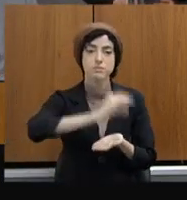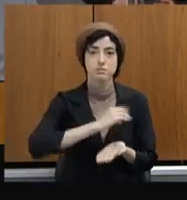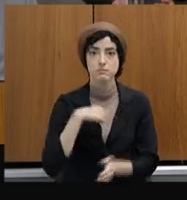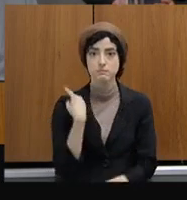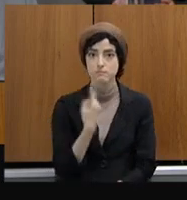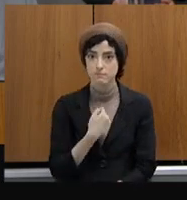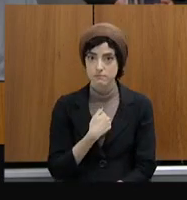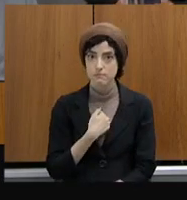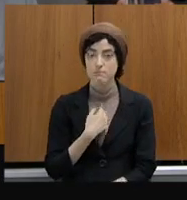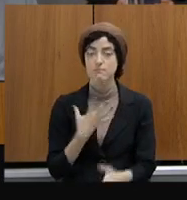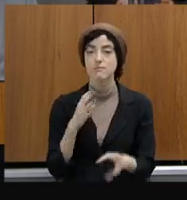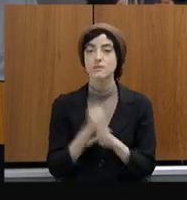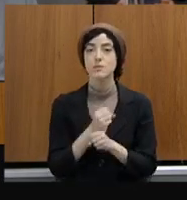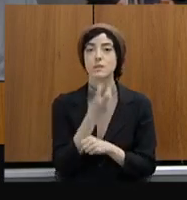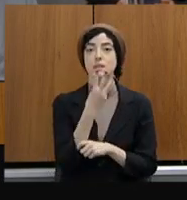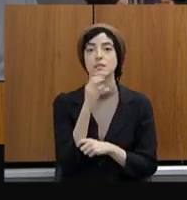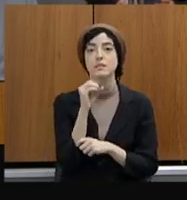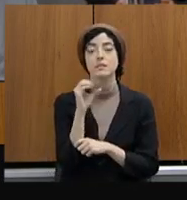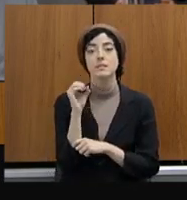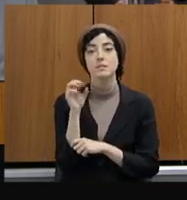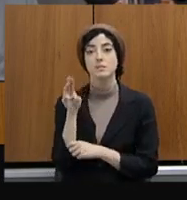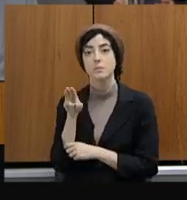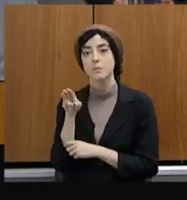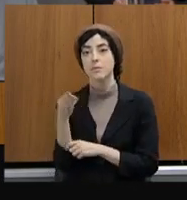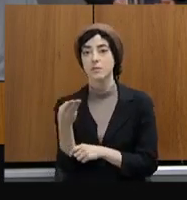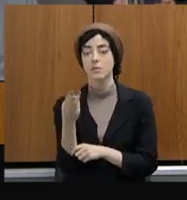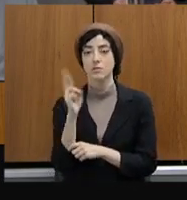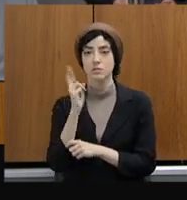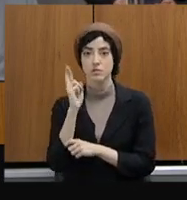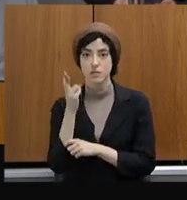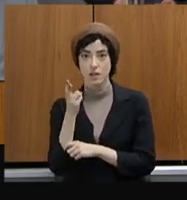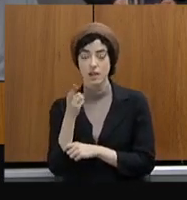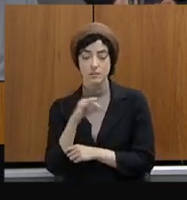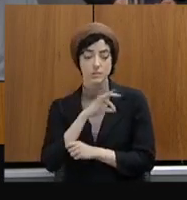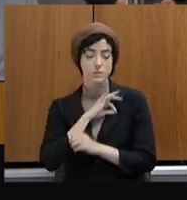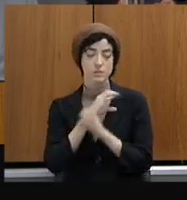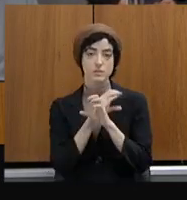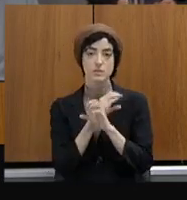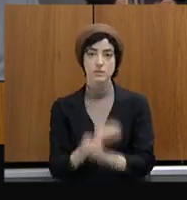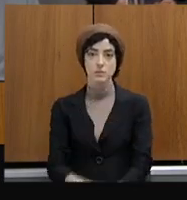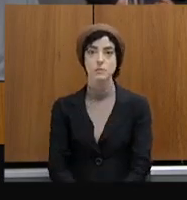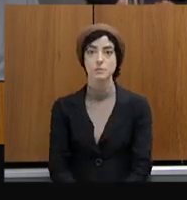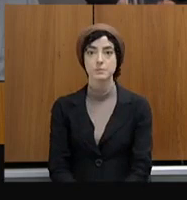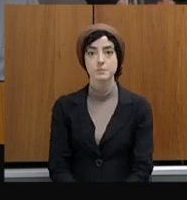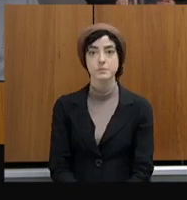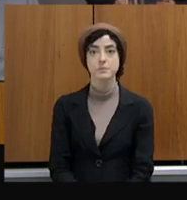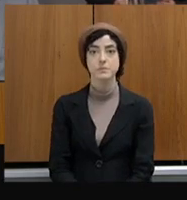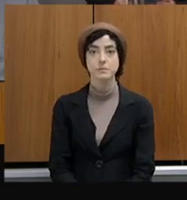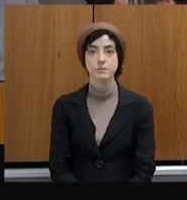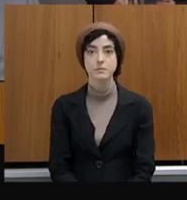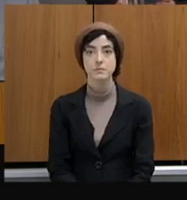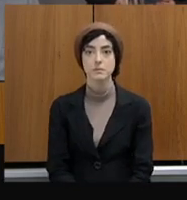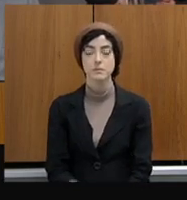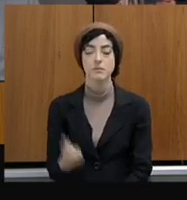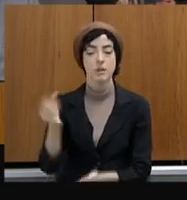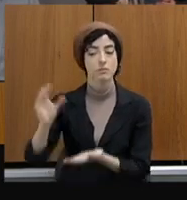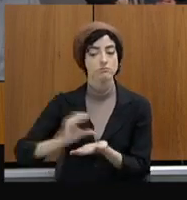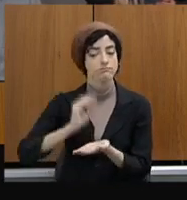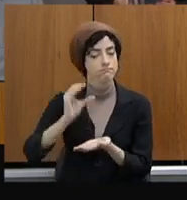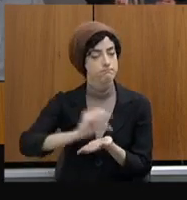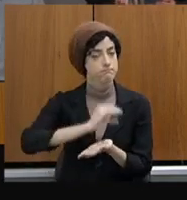300 milhões de reais assegurados à Polícia Civil. É um recurso relevante,